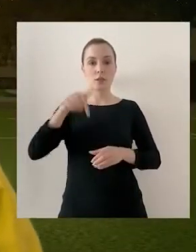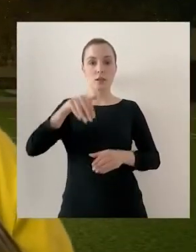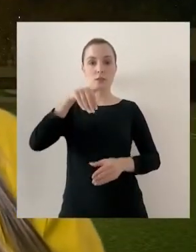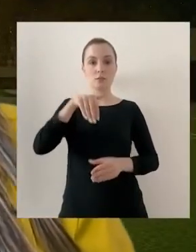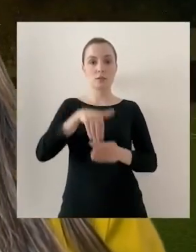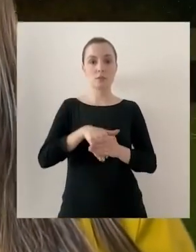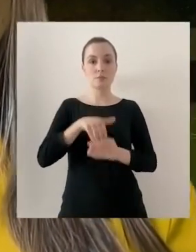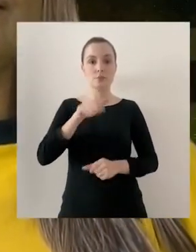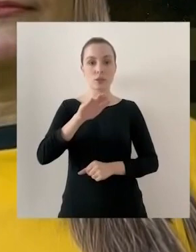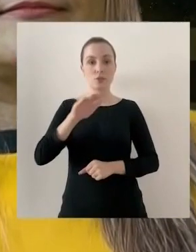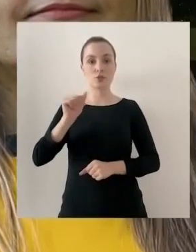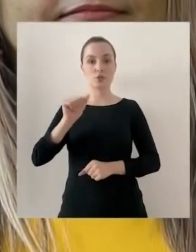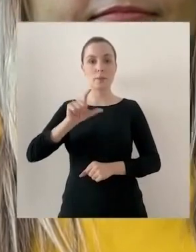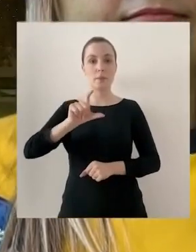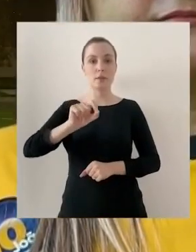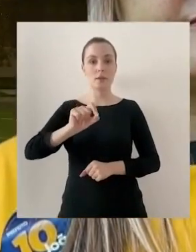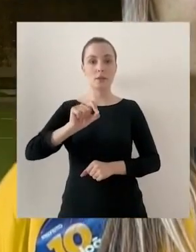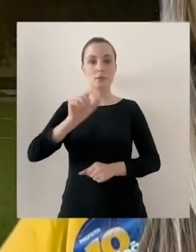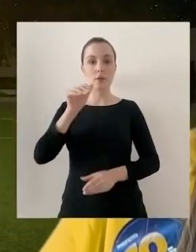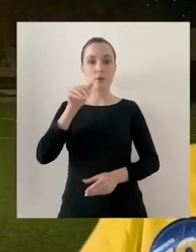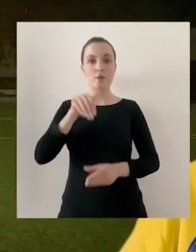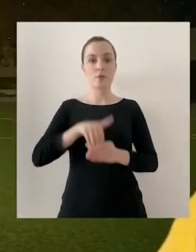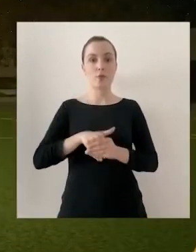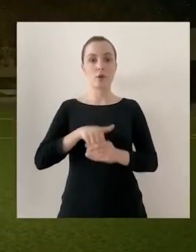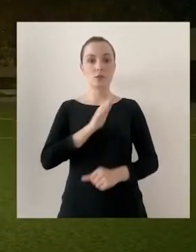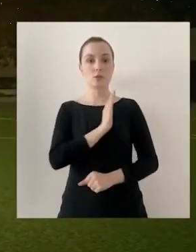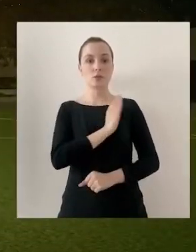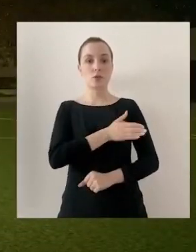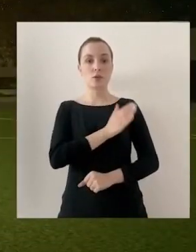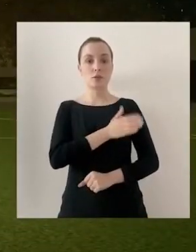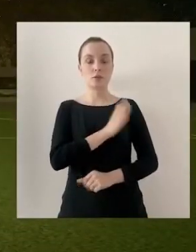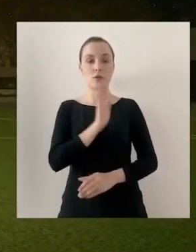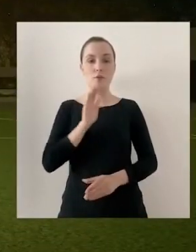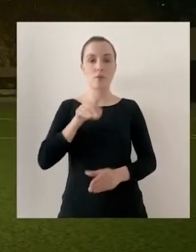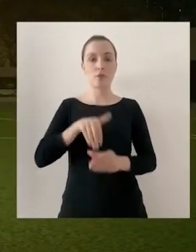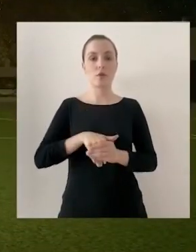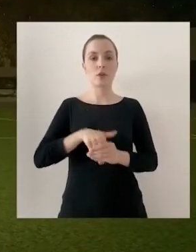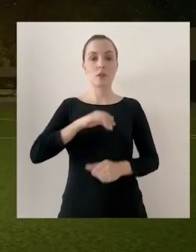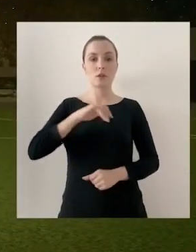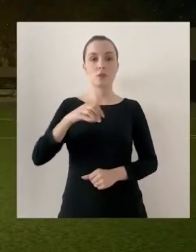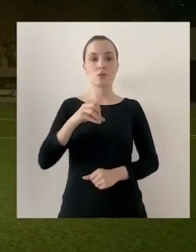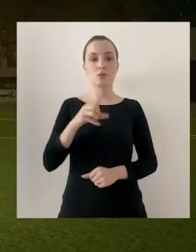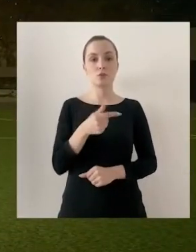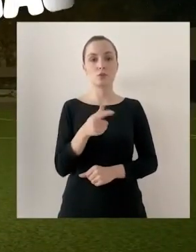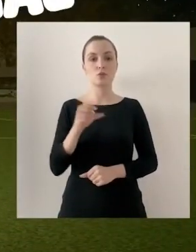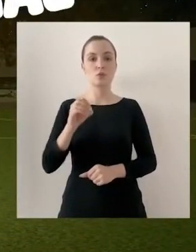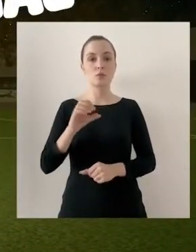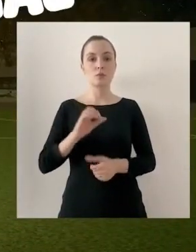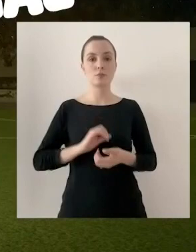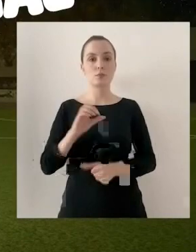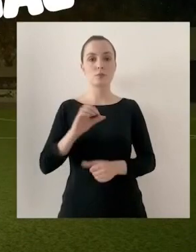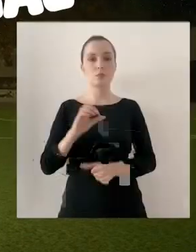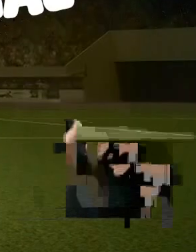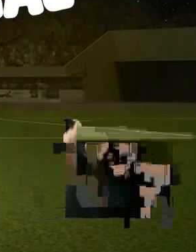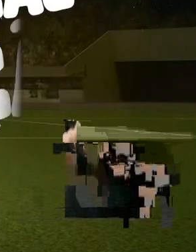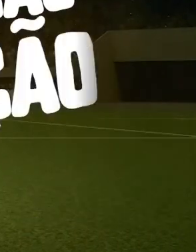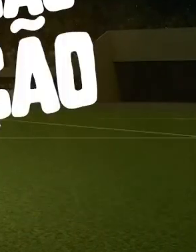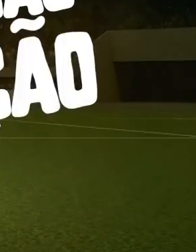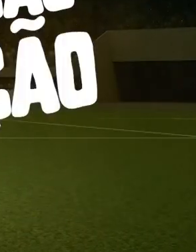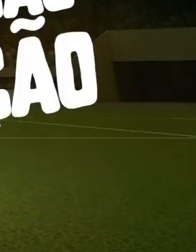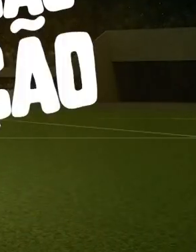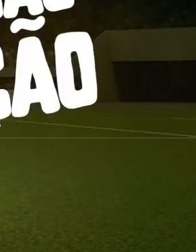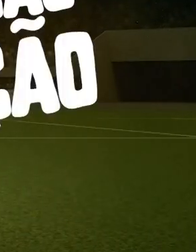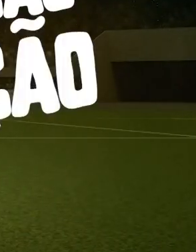Alegre ser uma seleção, nessa eleição, chama o 10. Vota com o coração. Vota